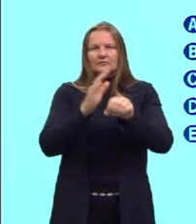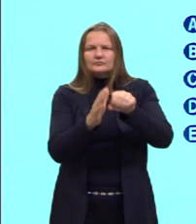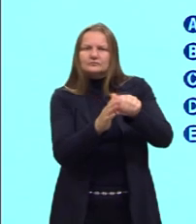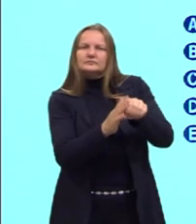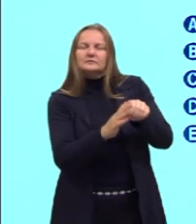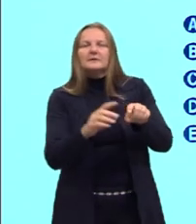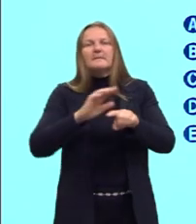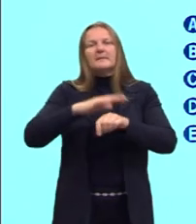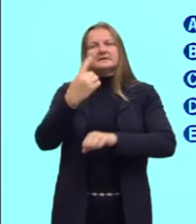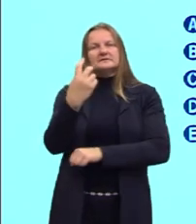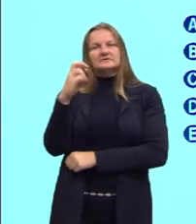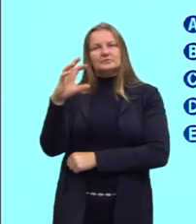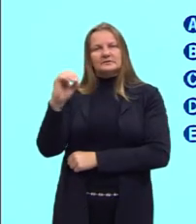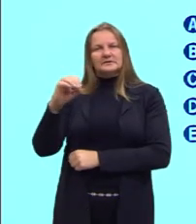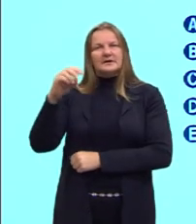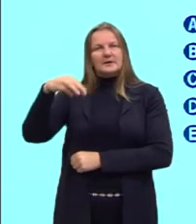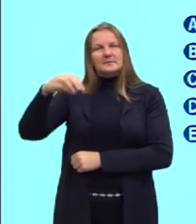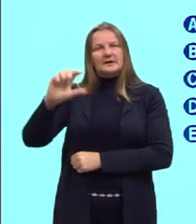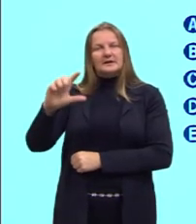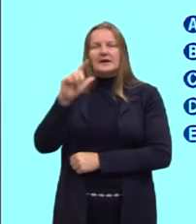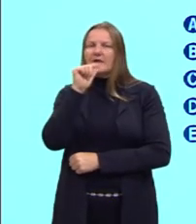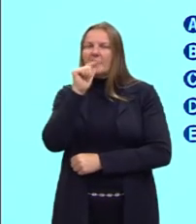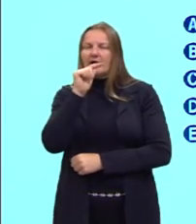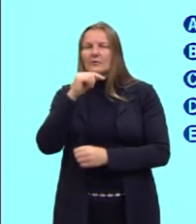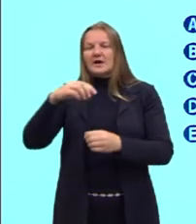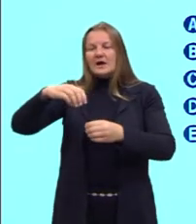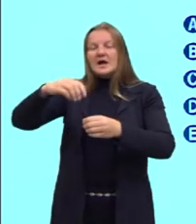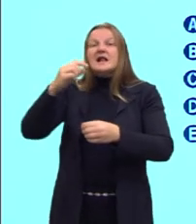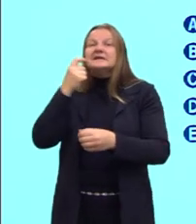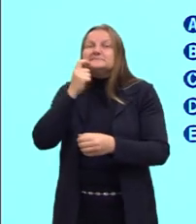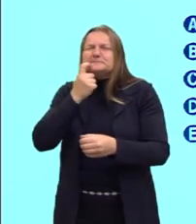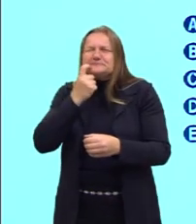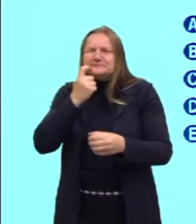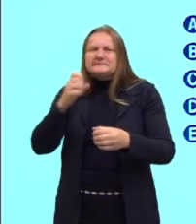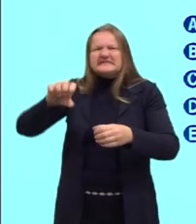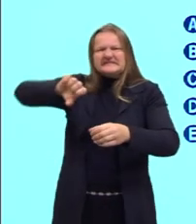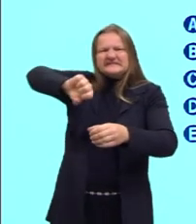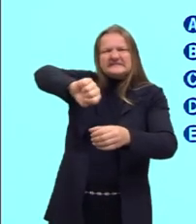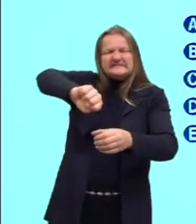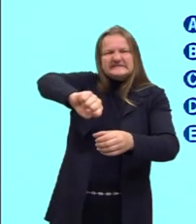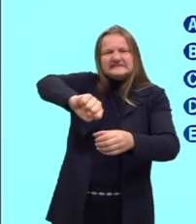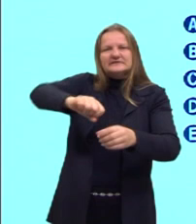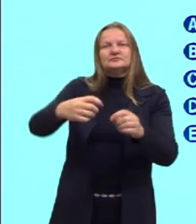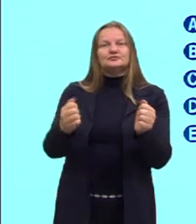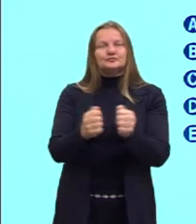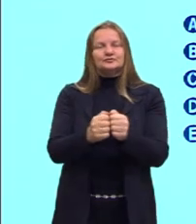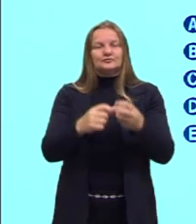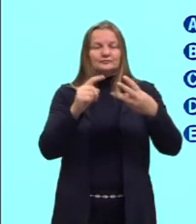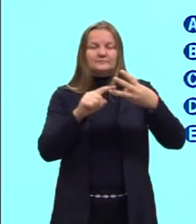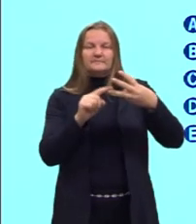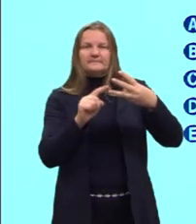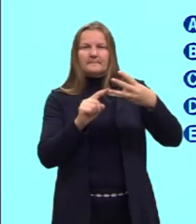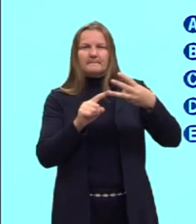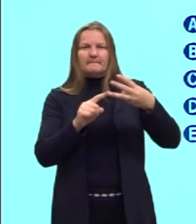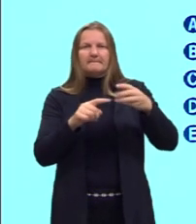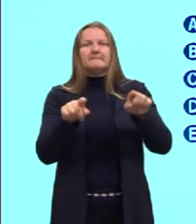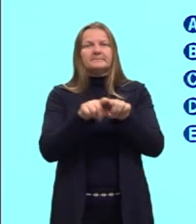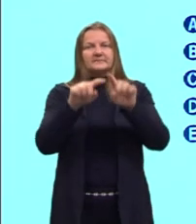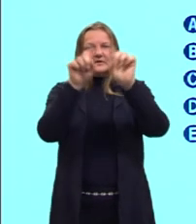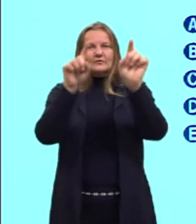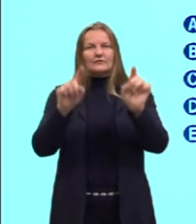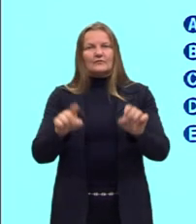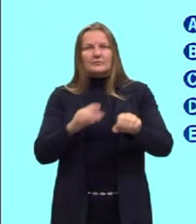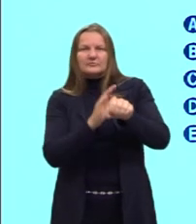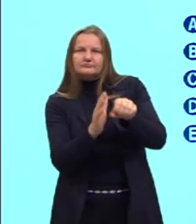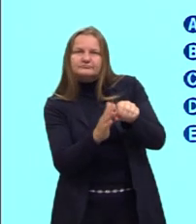150 ml de água e um suco de um limão. Já no terceiro becker, foi colocado também uma folha